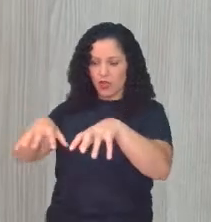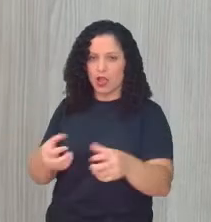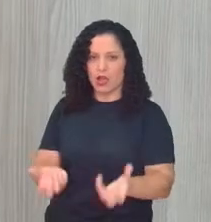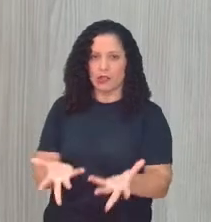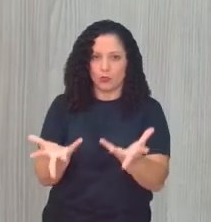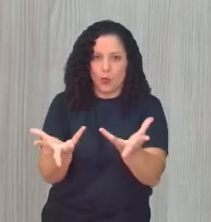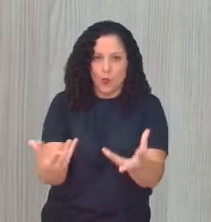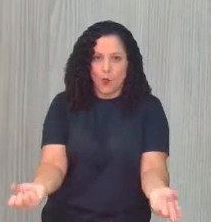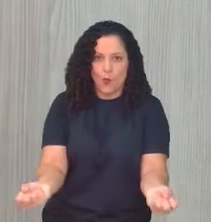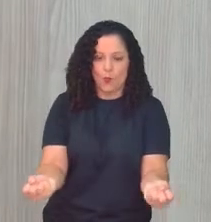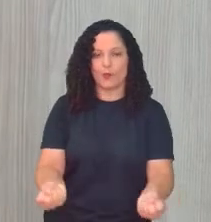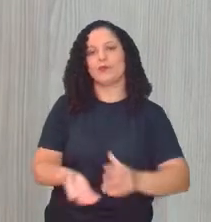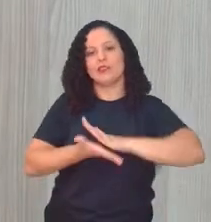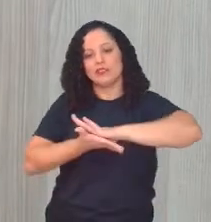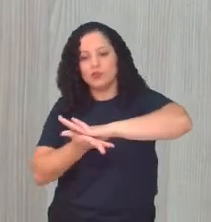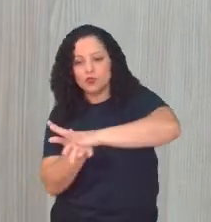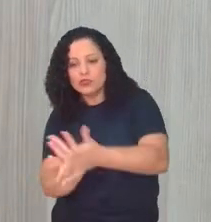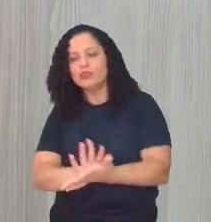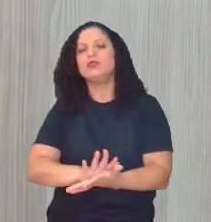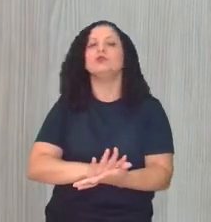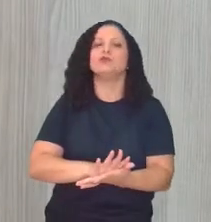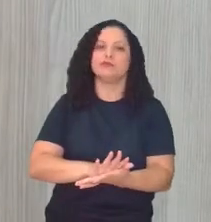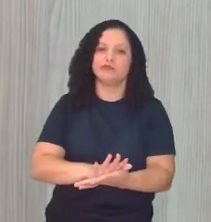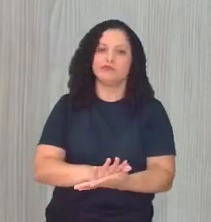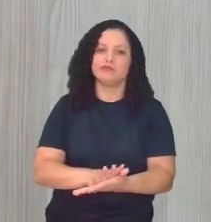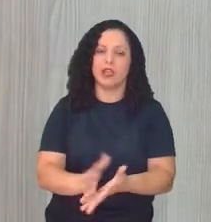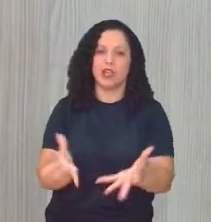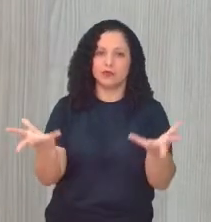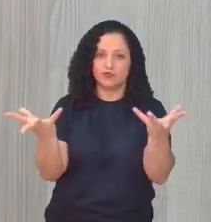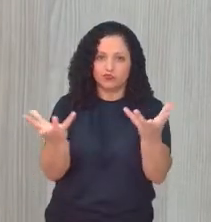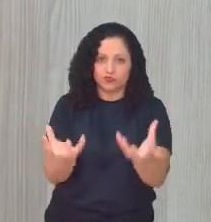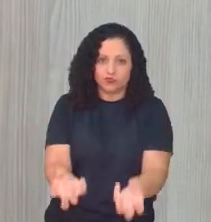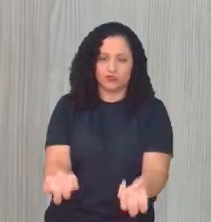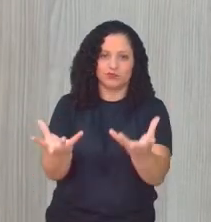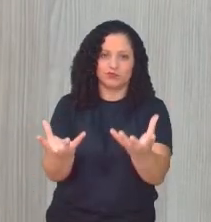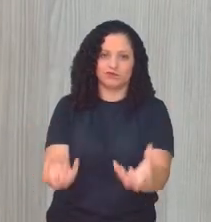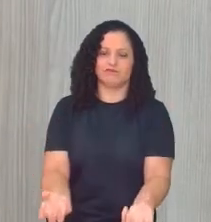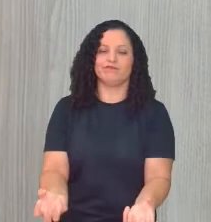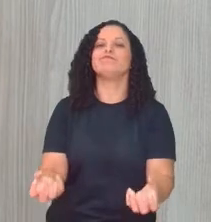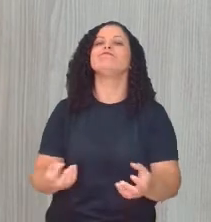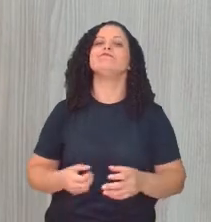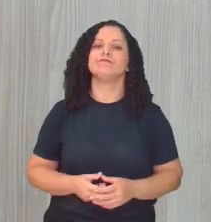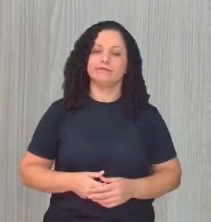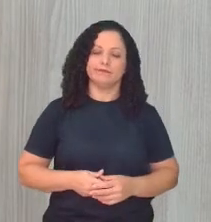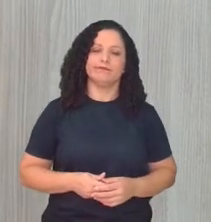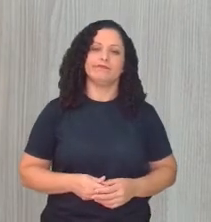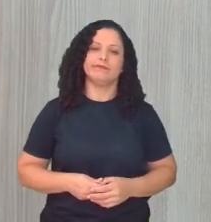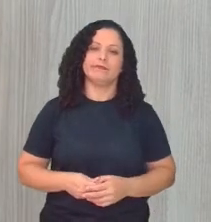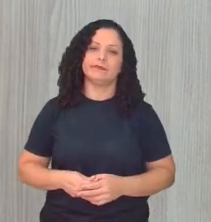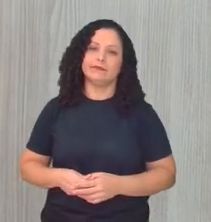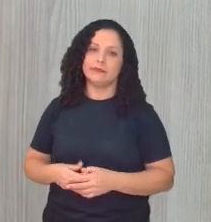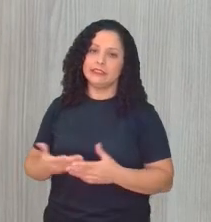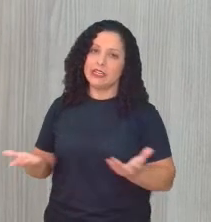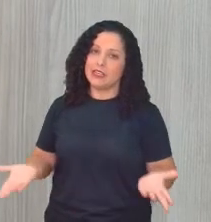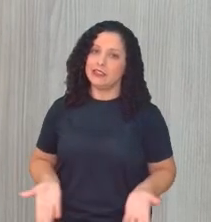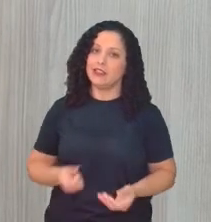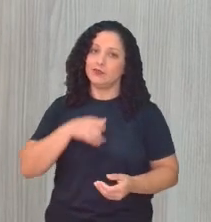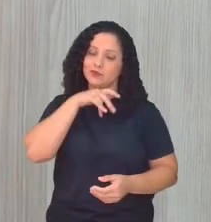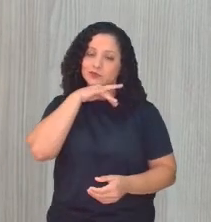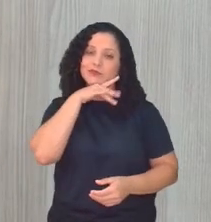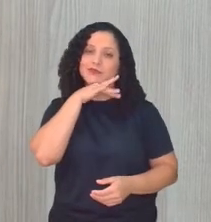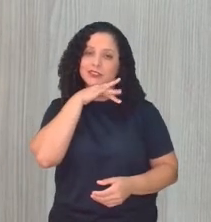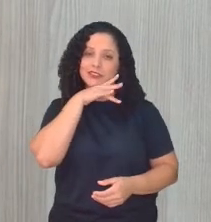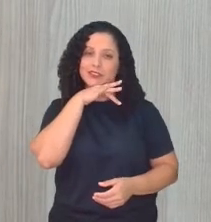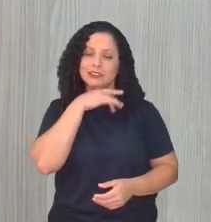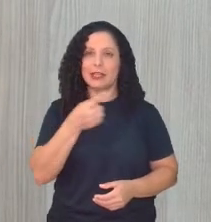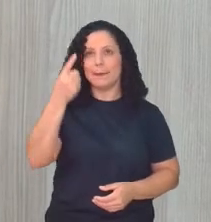porque o passar do tempo sendo ali opinidos, né, bastante degradados. assim, não é uma coisa tão legal. É uma